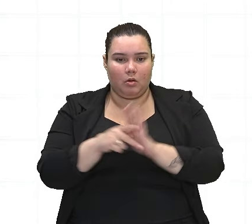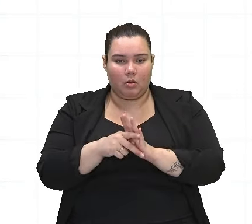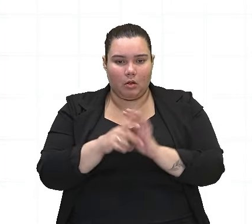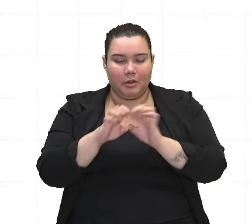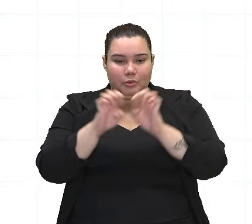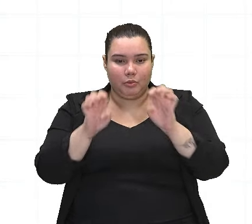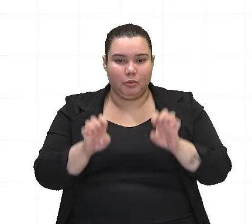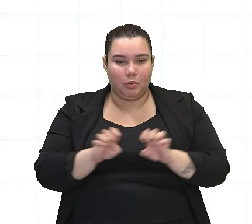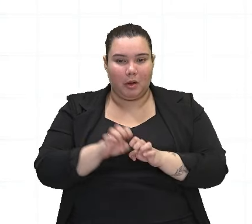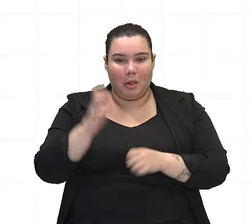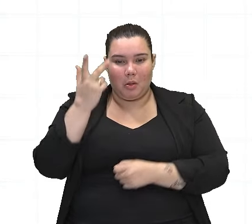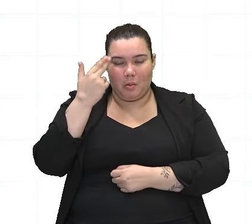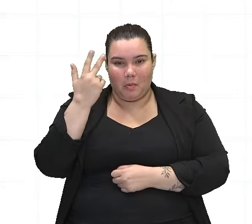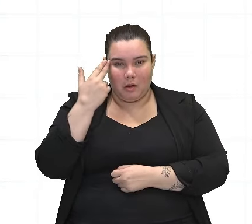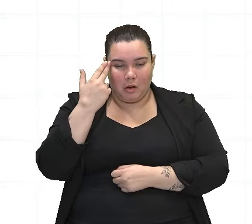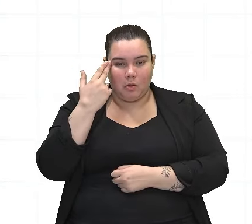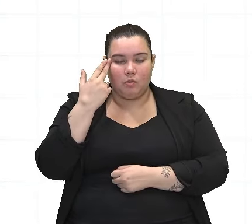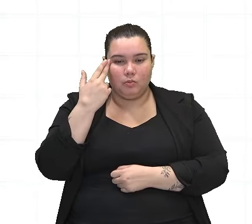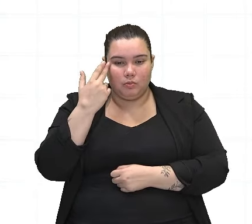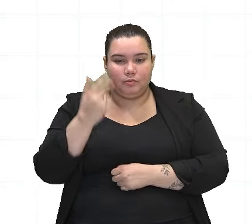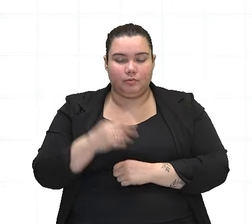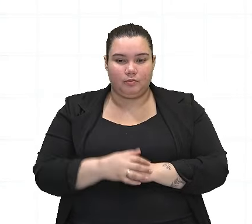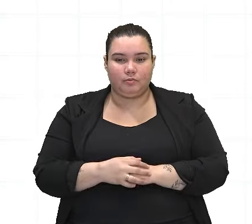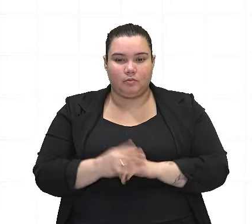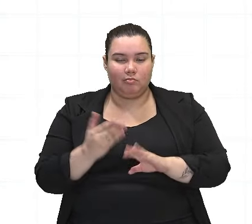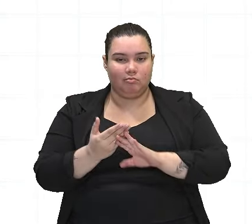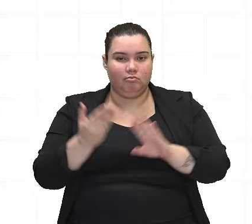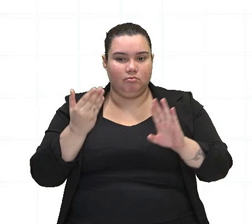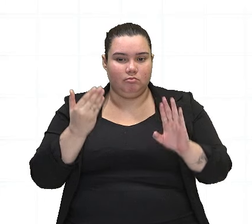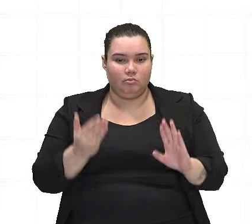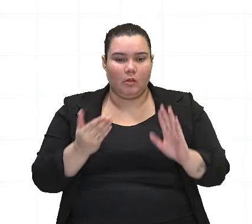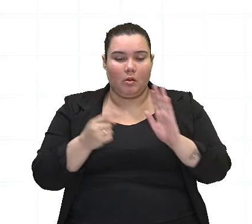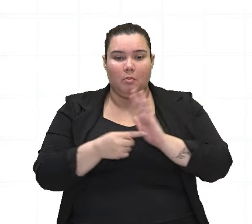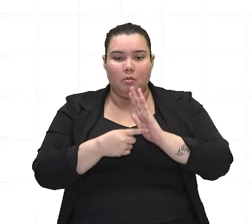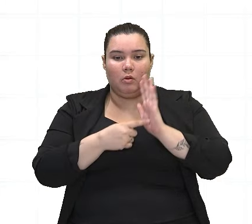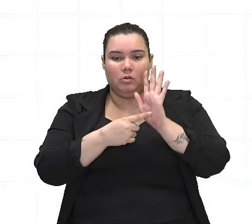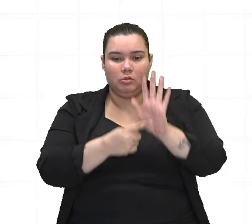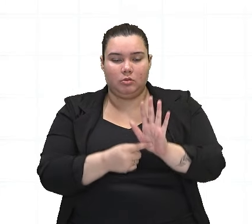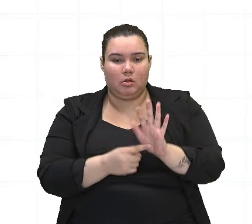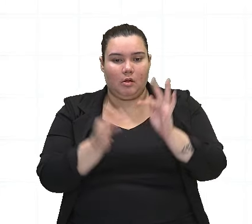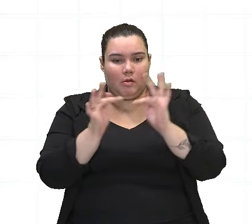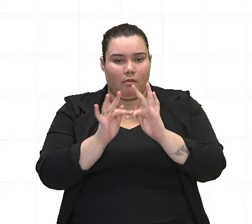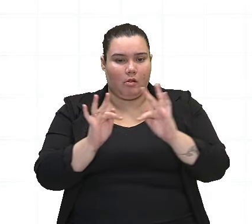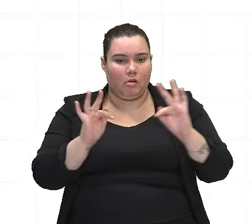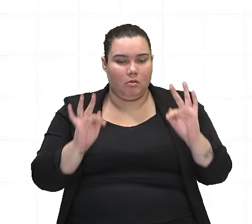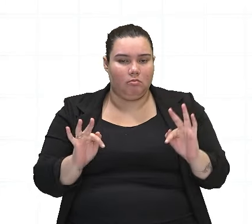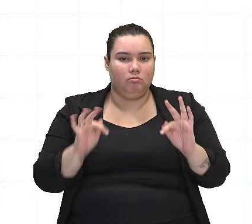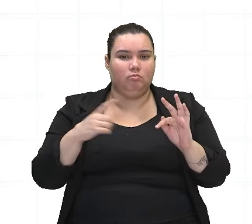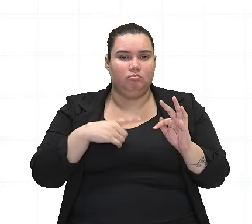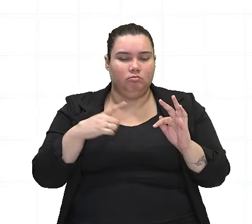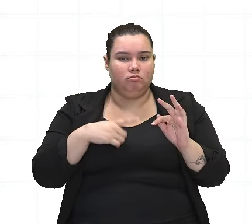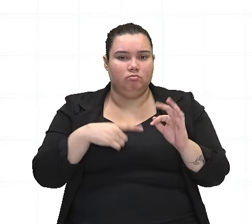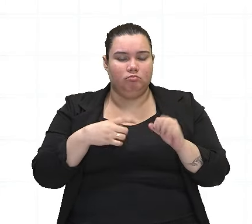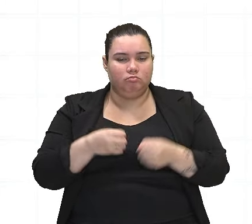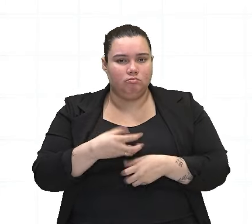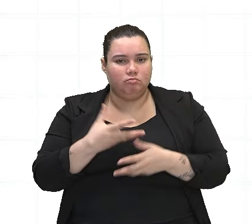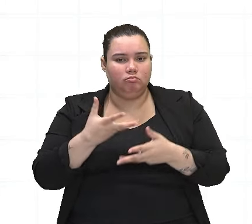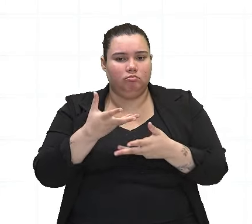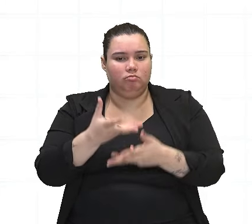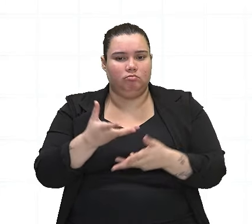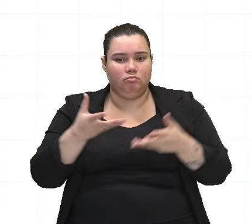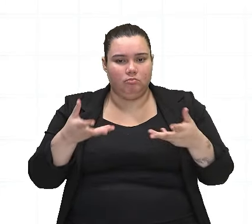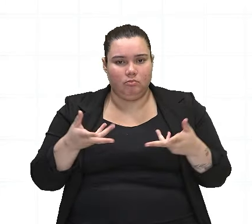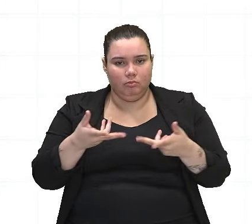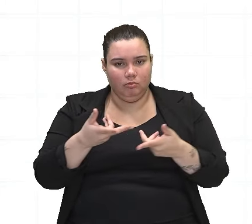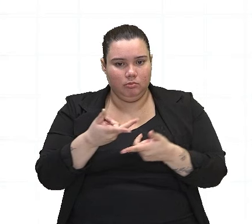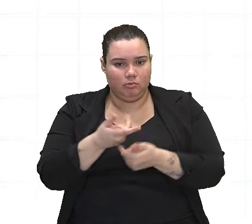regulares ou comuns, certo? E que visam transmitir a frase mais concisão,